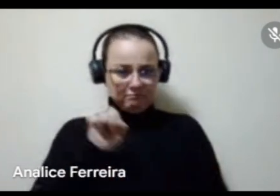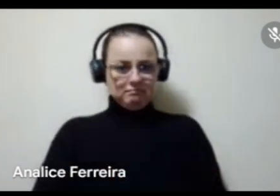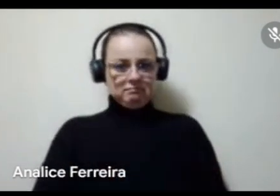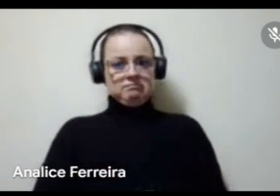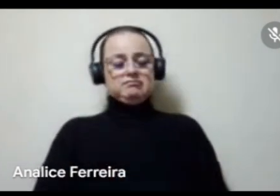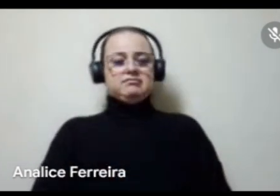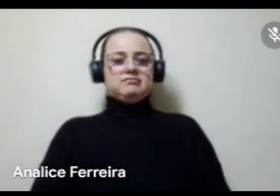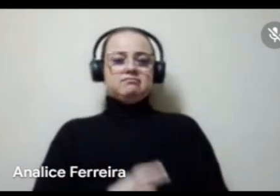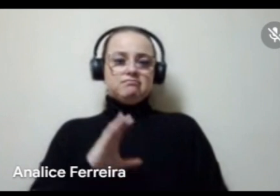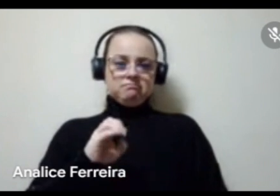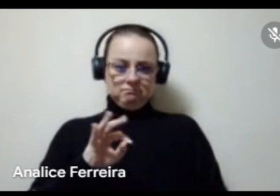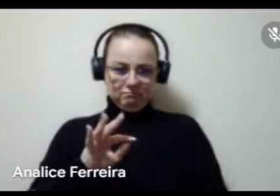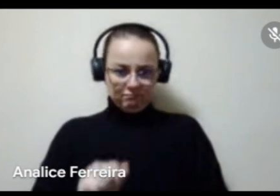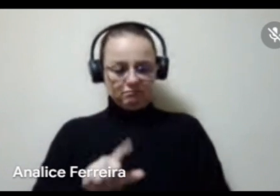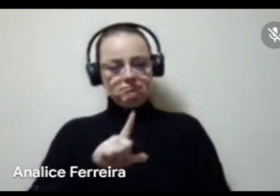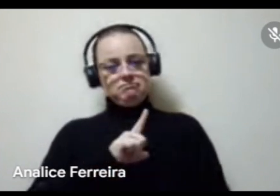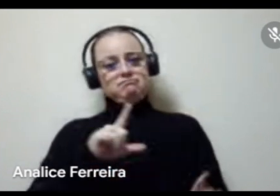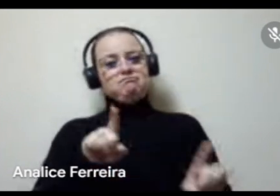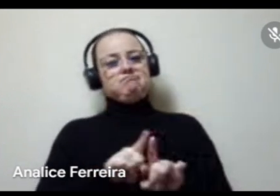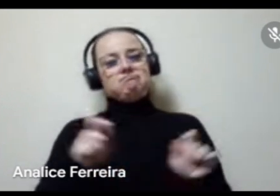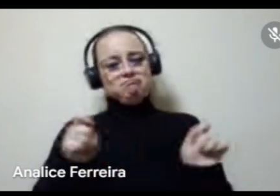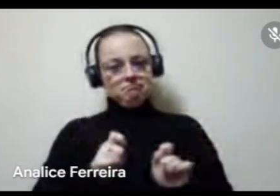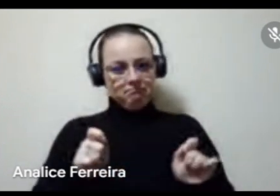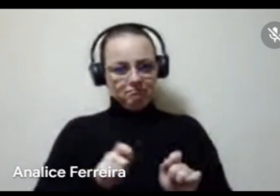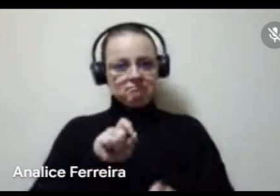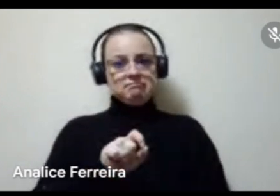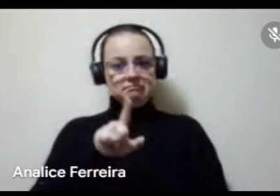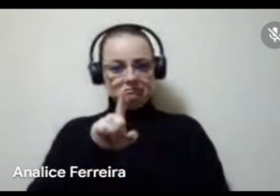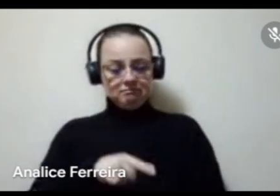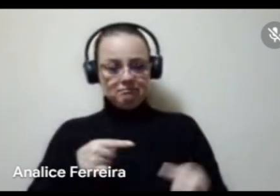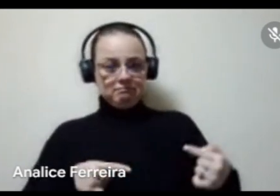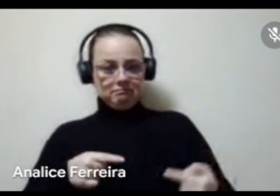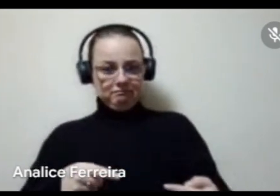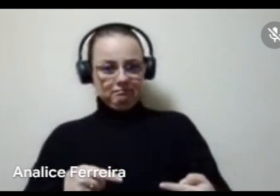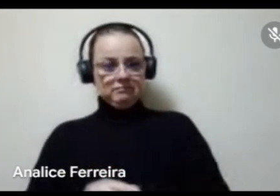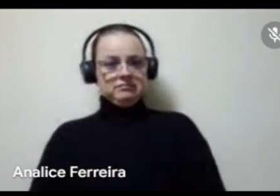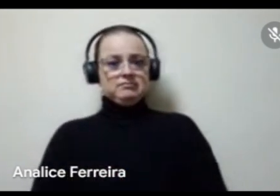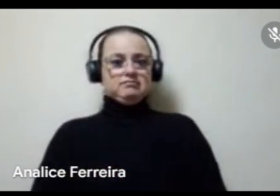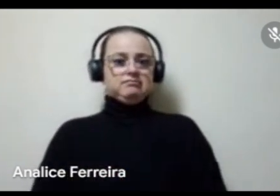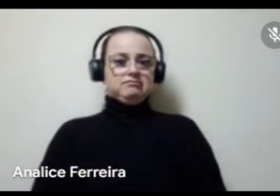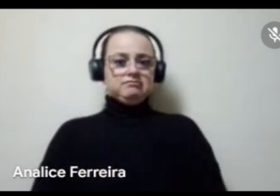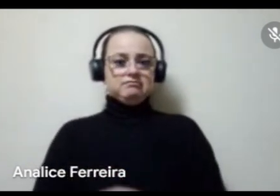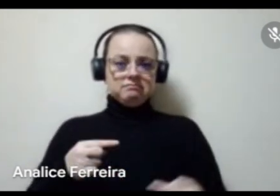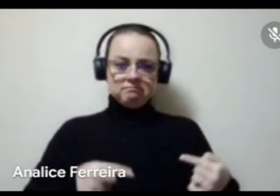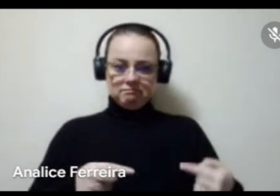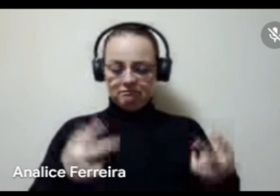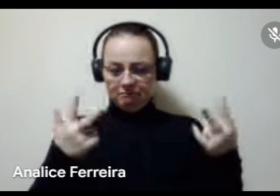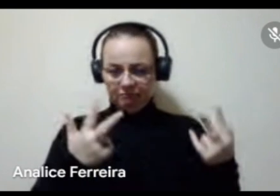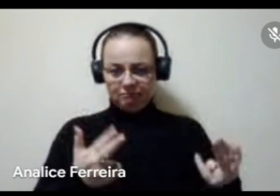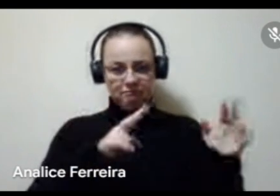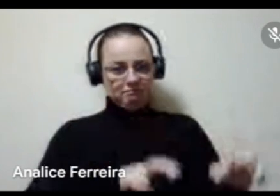cotas e haja também a possibilidade de quem está na ampla concorrência. Concorrer tanto para o